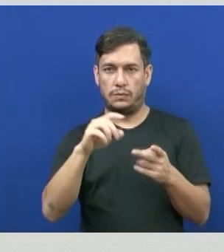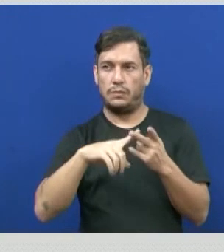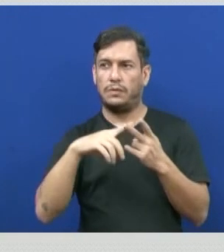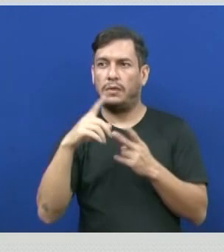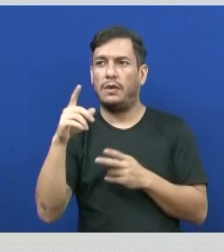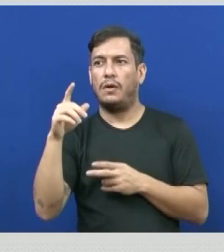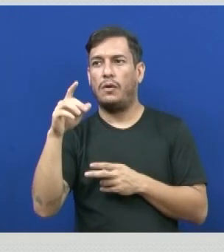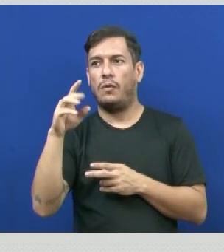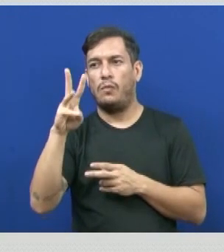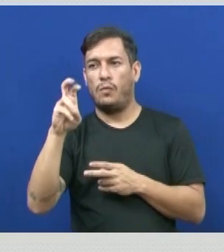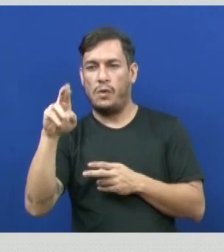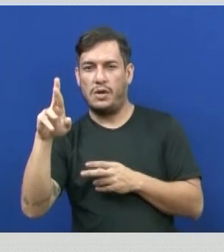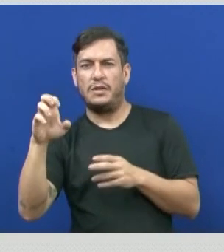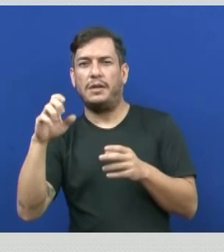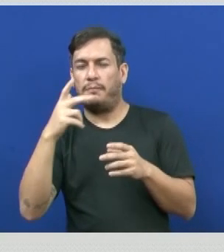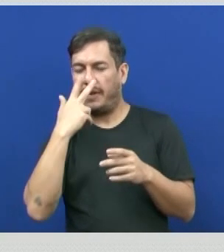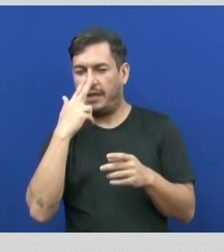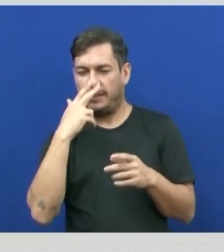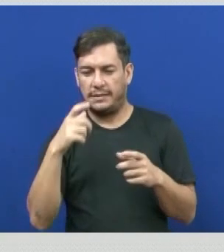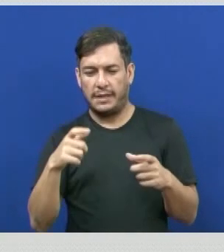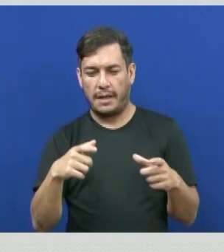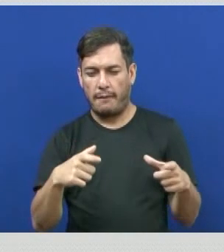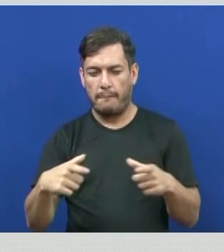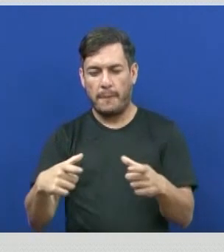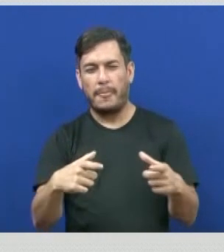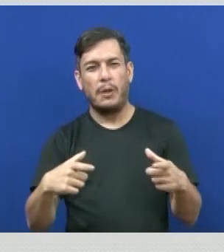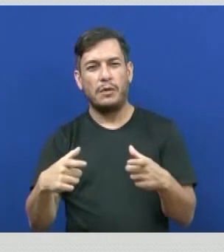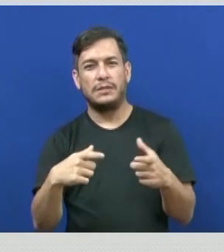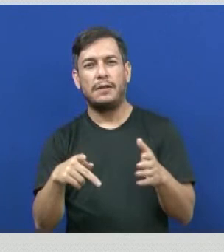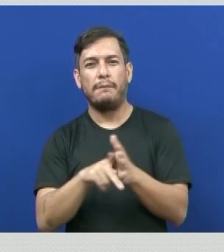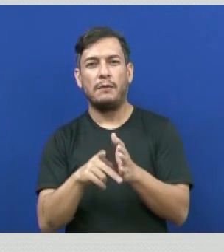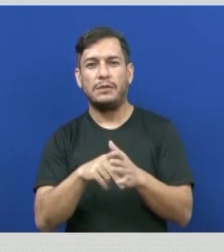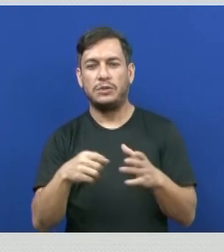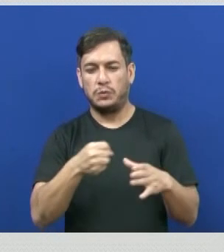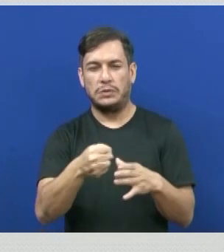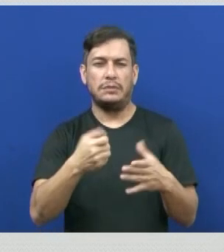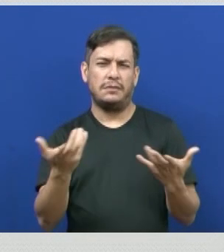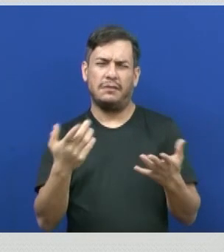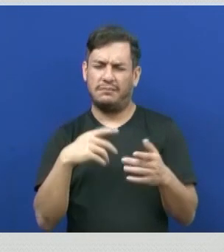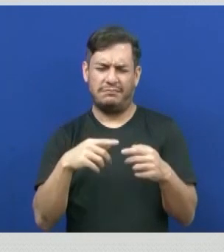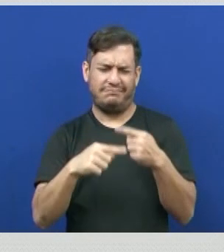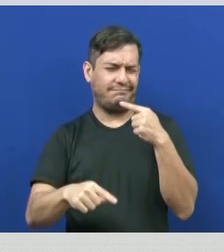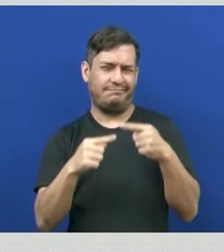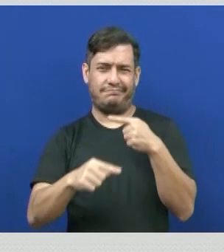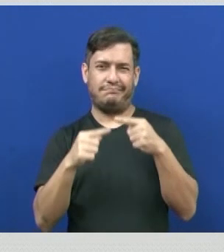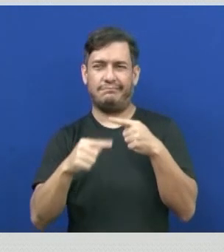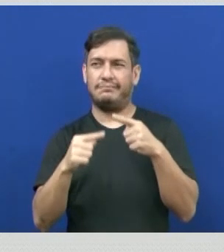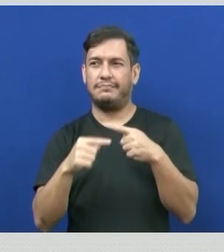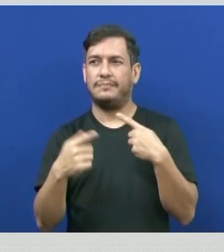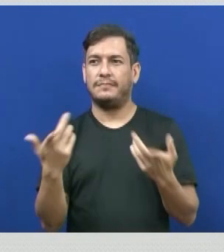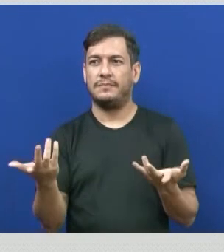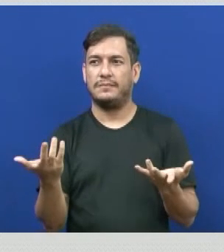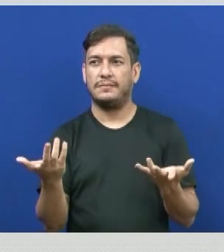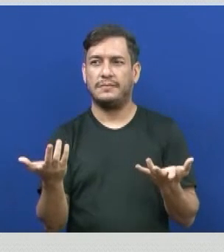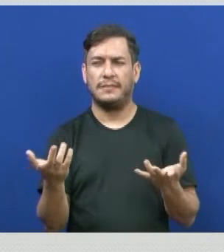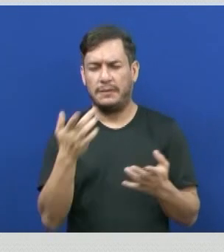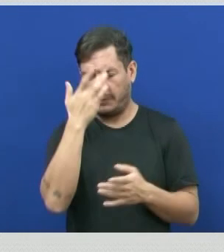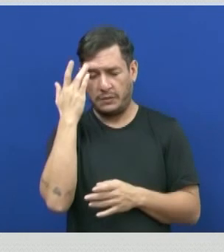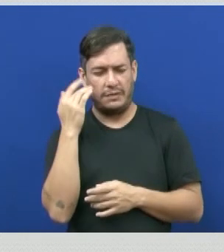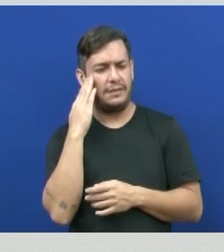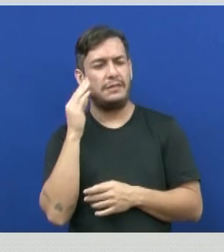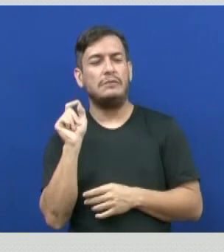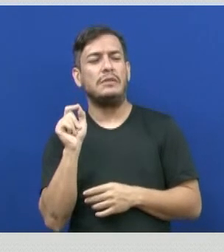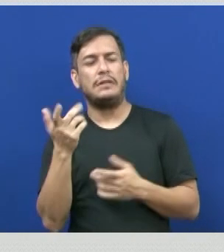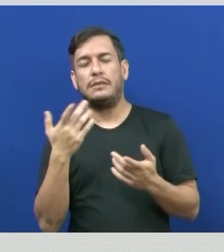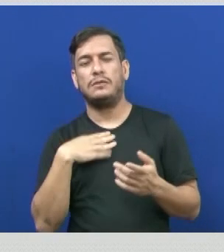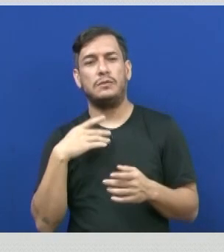ou louça. Não faz sentido. Você está ali no meio da galera da TI. Então, gente, abre ali aquele utensílio macio. A pessoa vai dizer, o quê? Não faz